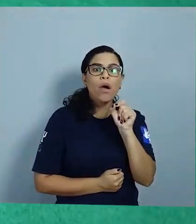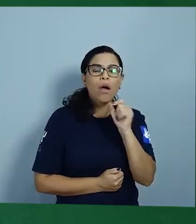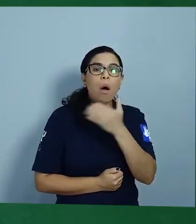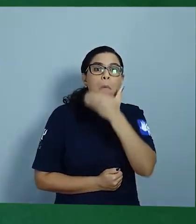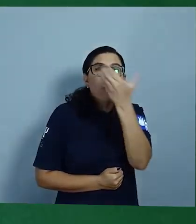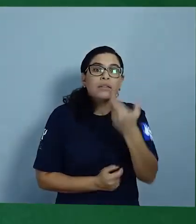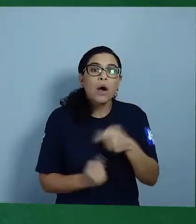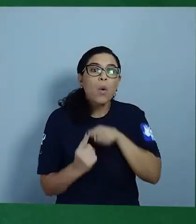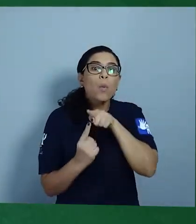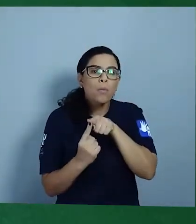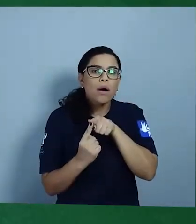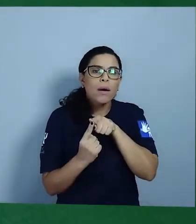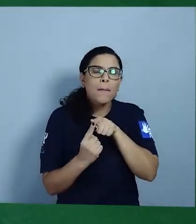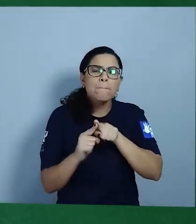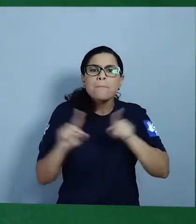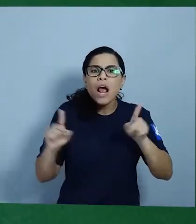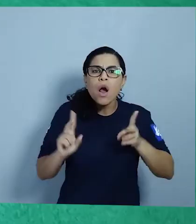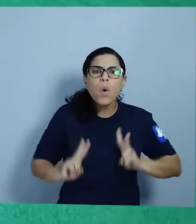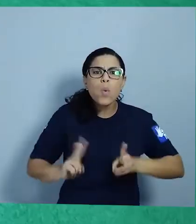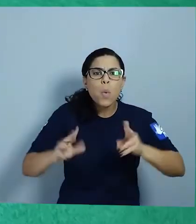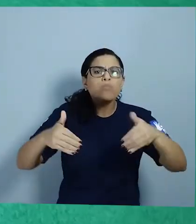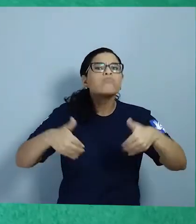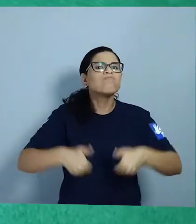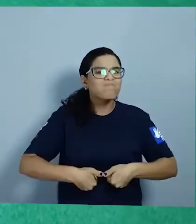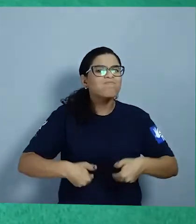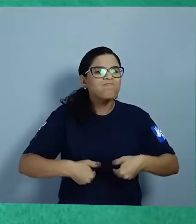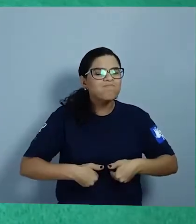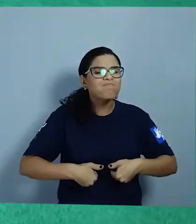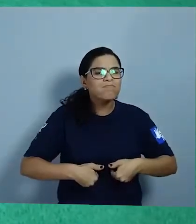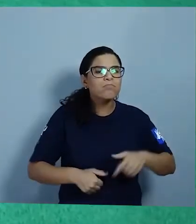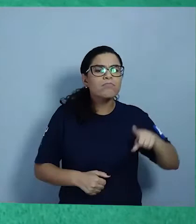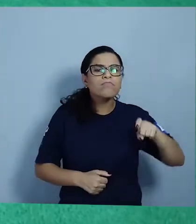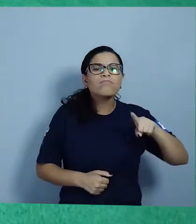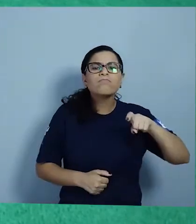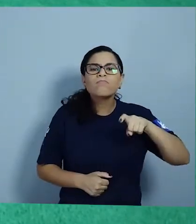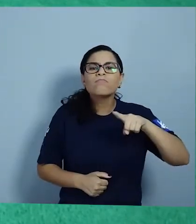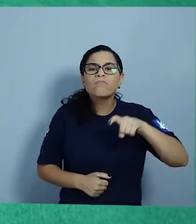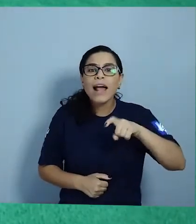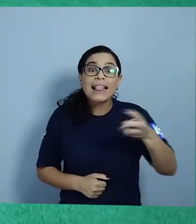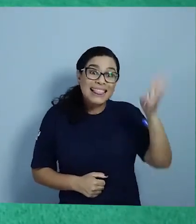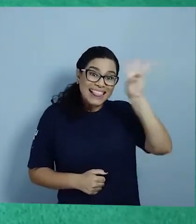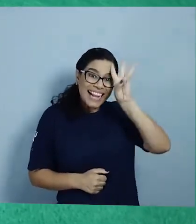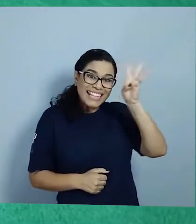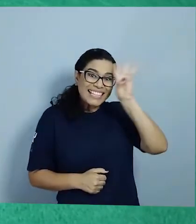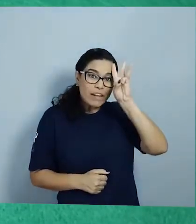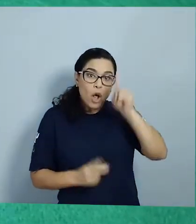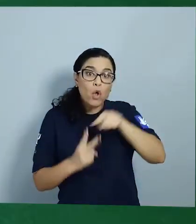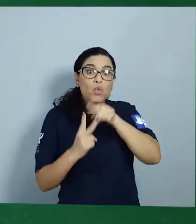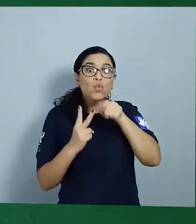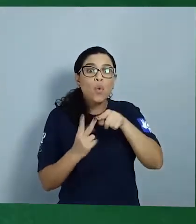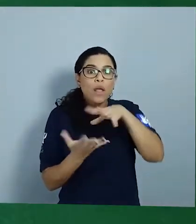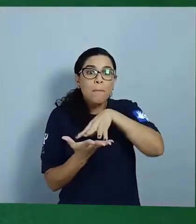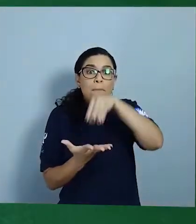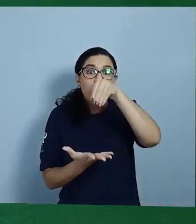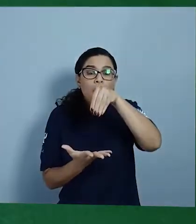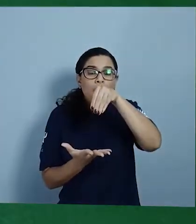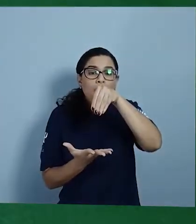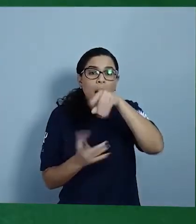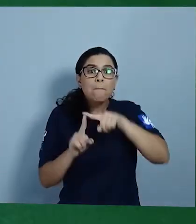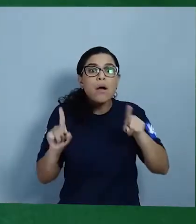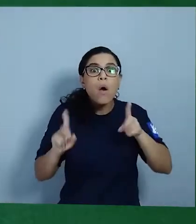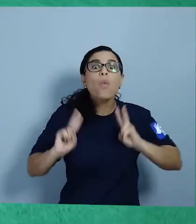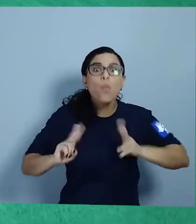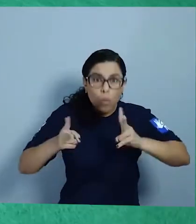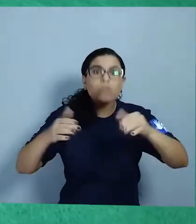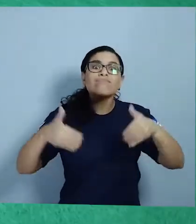maçã Mas ainda ficou com fome Na terça-feira Comeu duas peras Mas ainda ficou